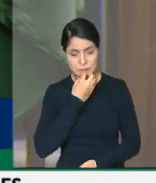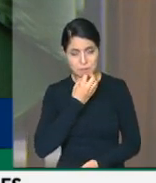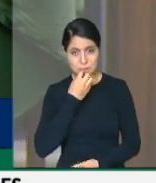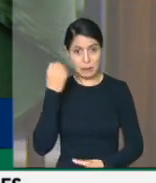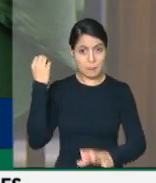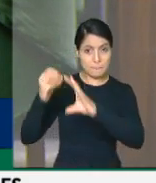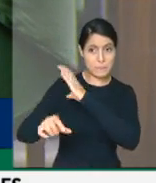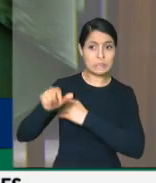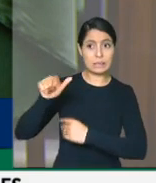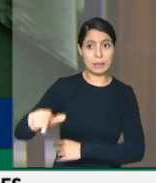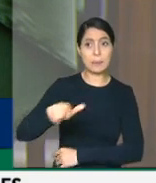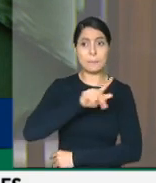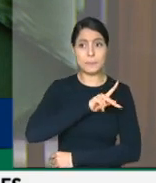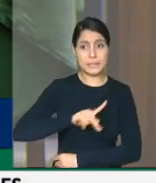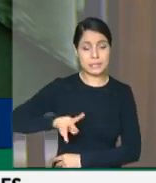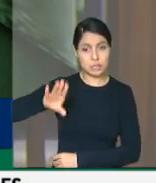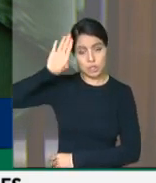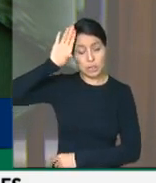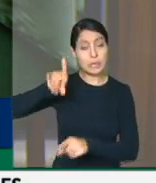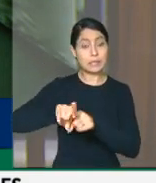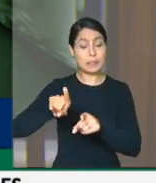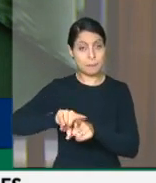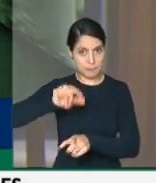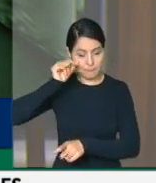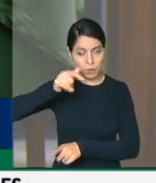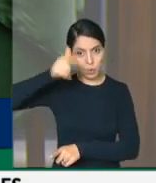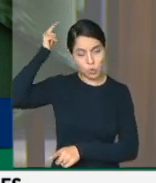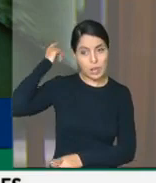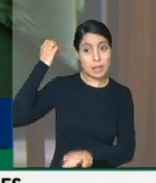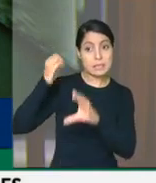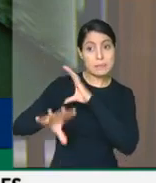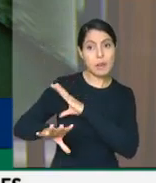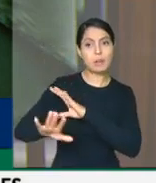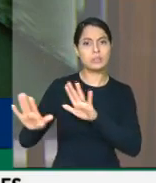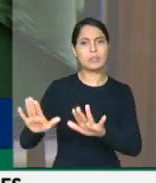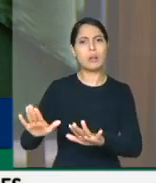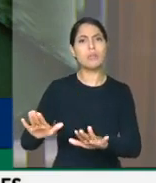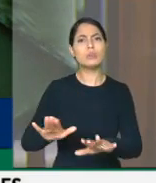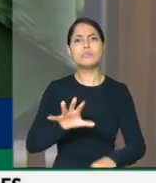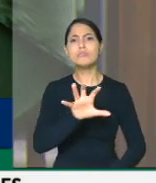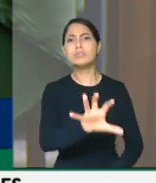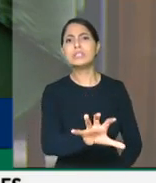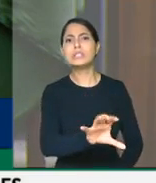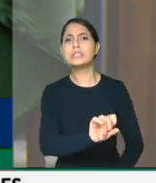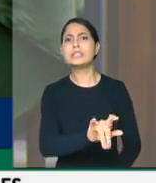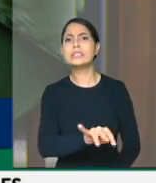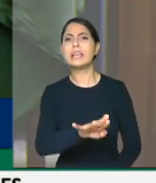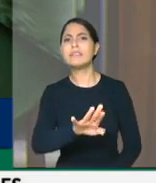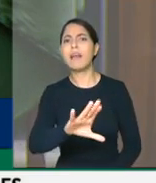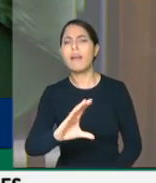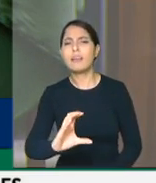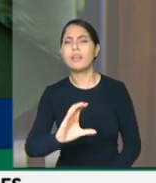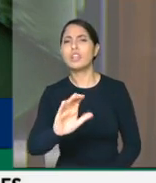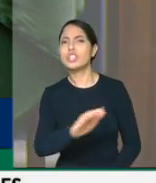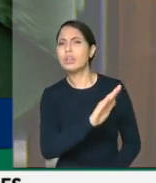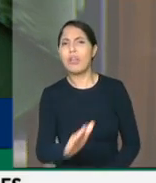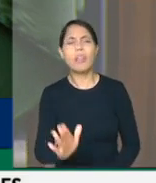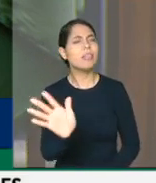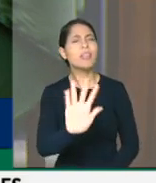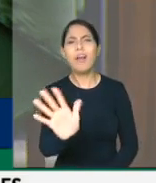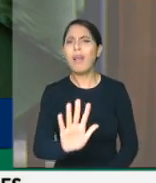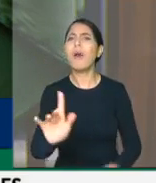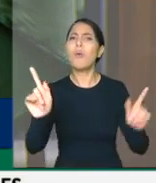da economia, o Paulo Guedes, para que, ao invés de extinguir o CETEC, que eles possam